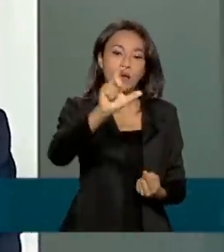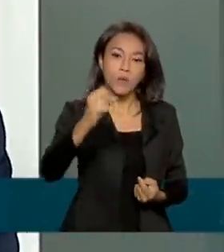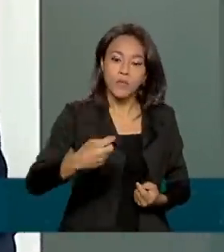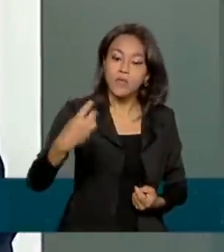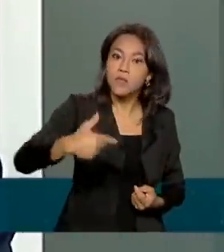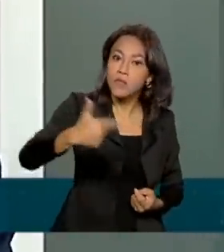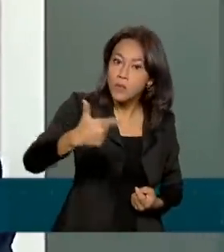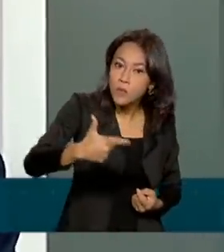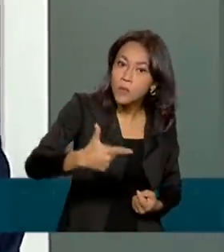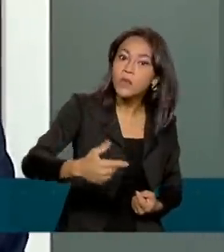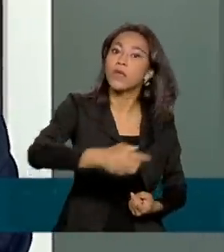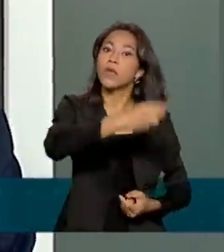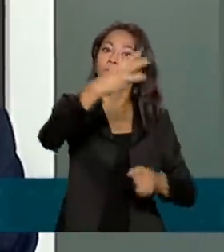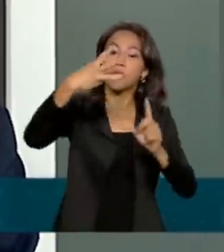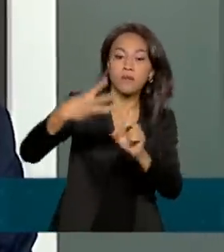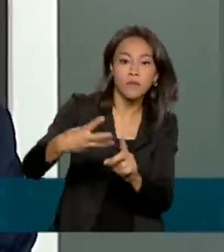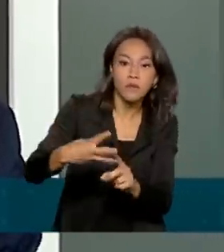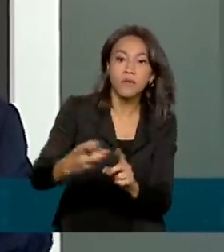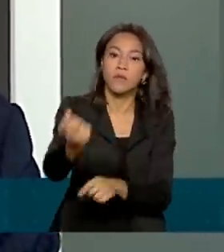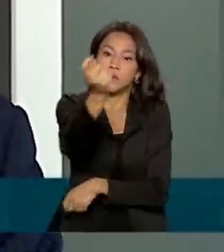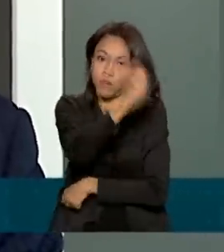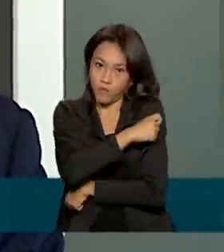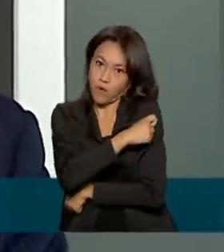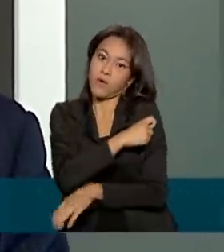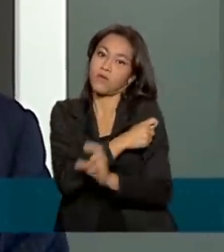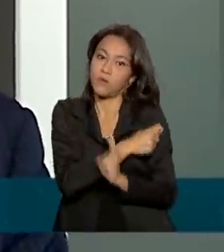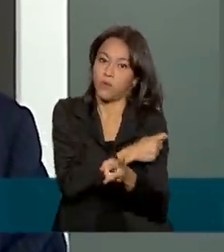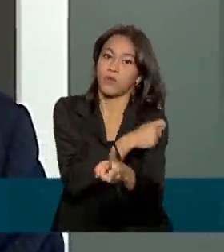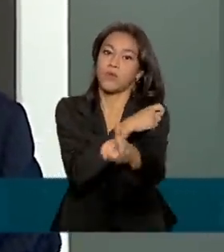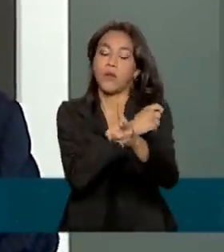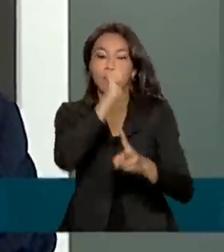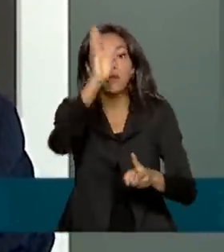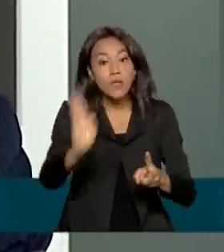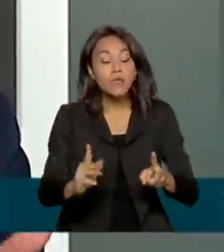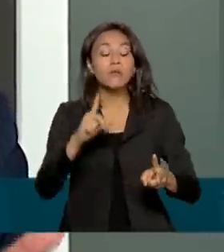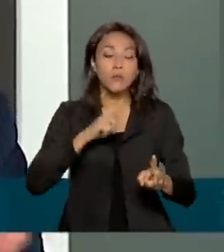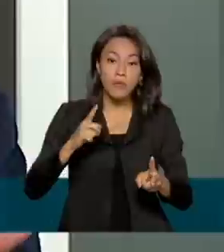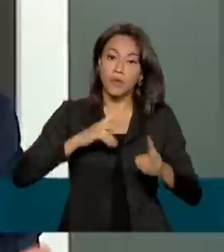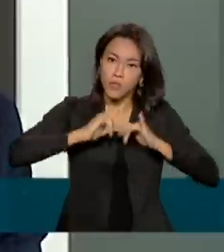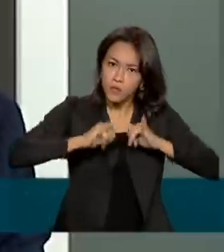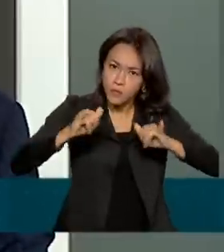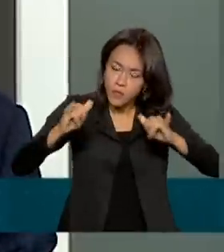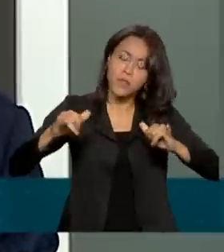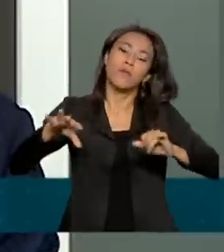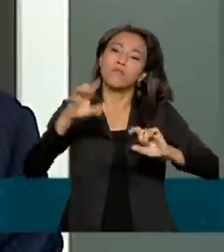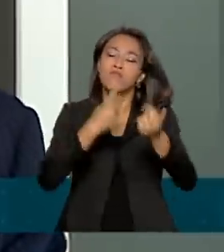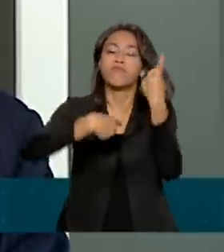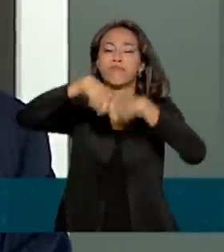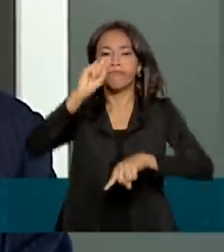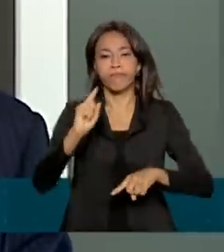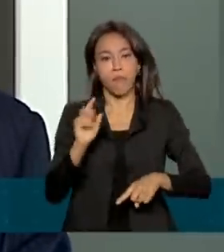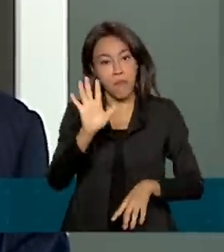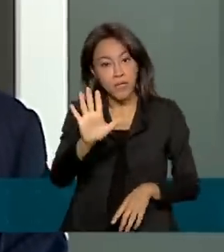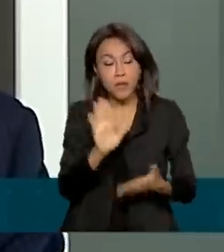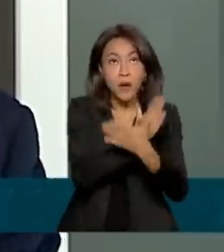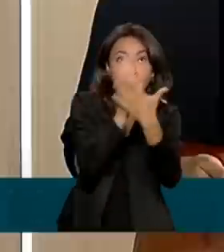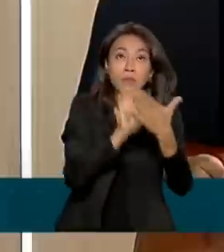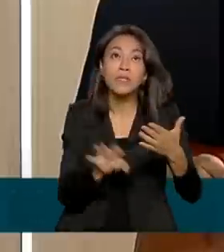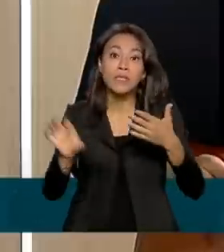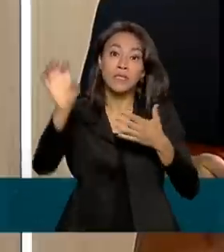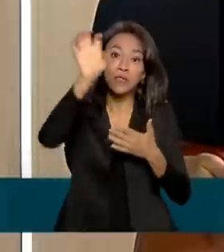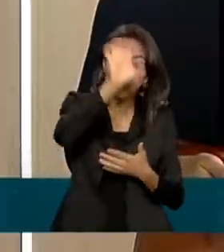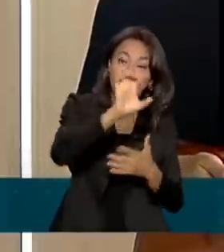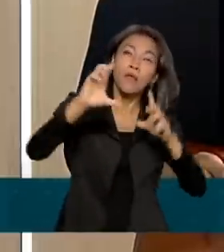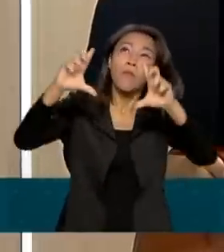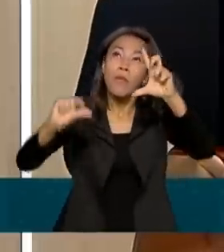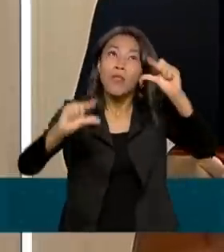dose e com a dose de reforço. O Brasil já tem uma campanha muito bem sucedida. Mas há estados onde a cobertura é baixa, que é justamente